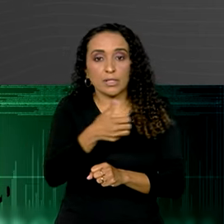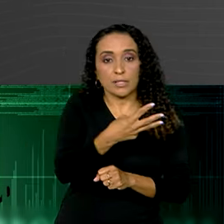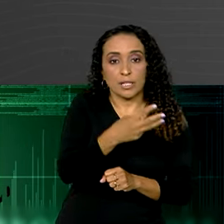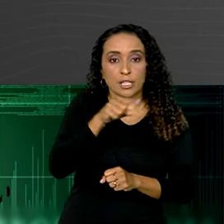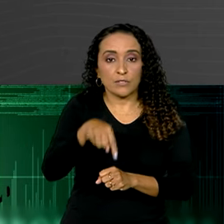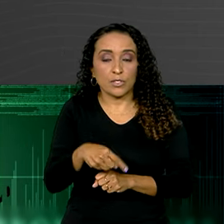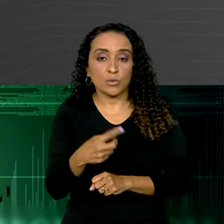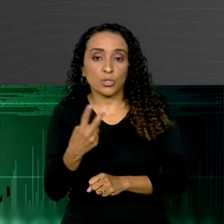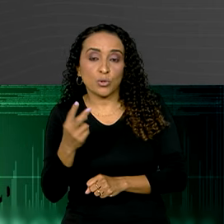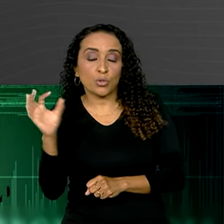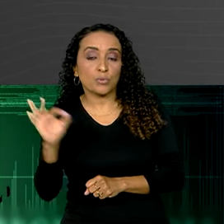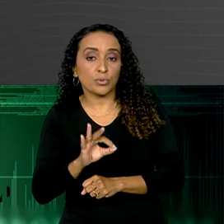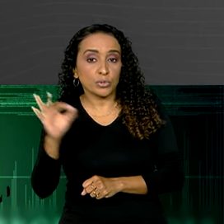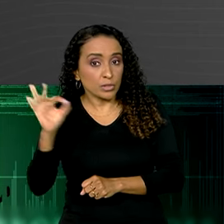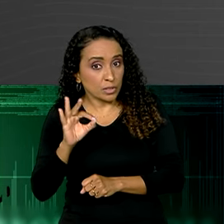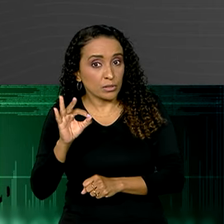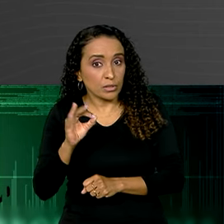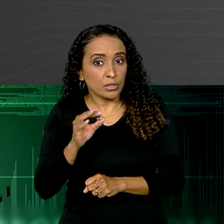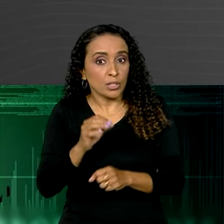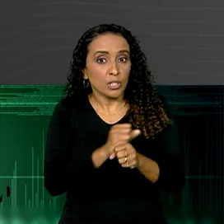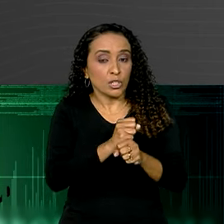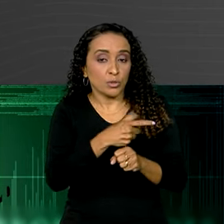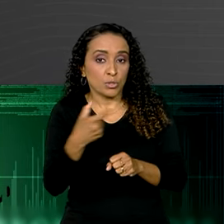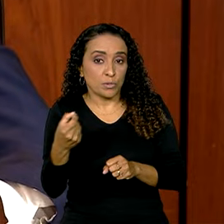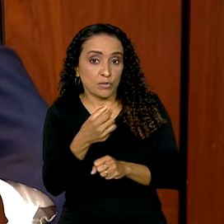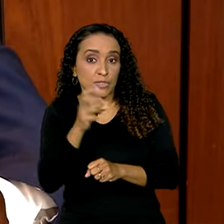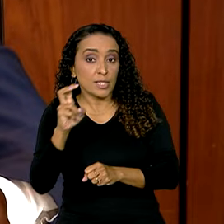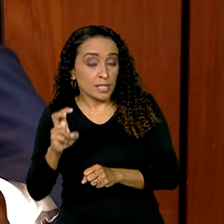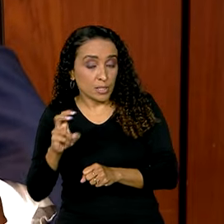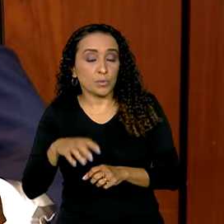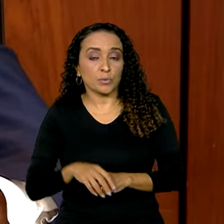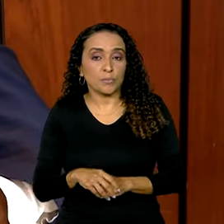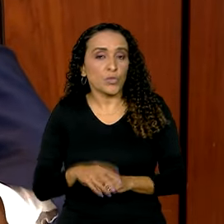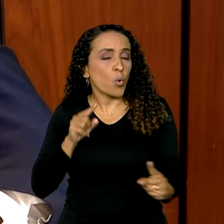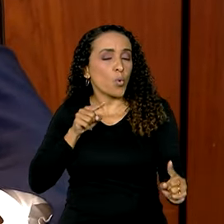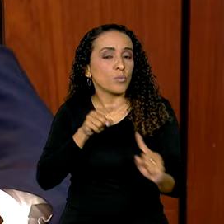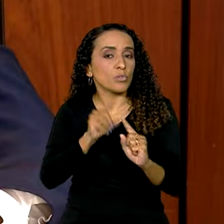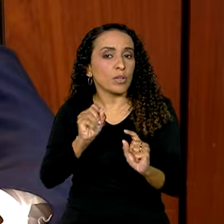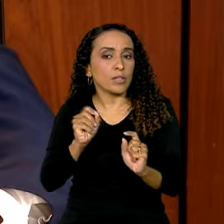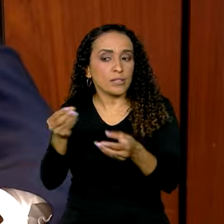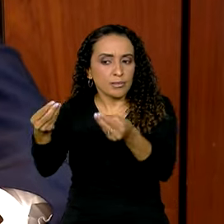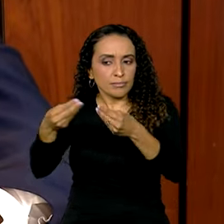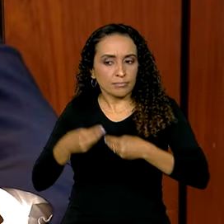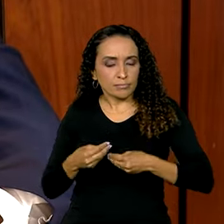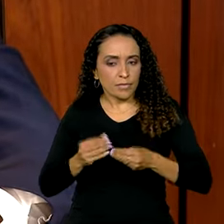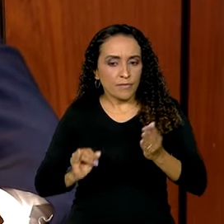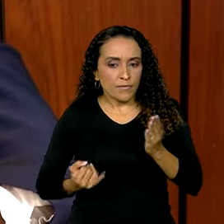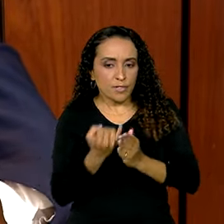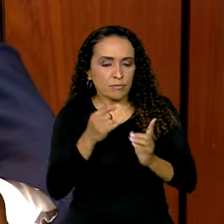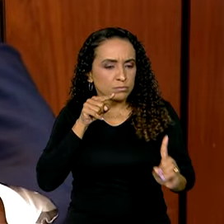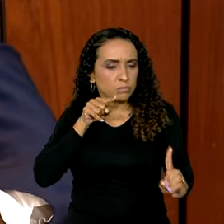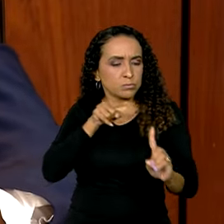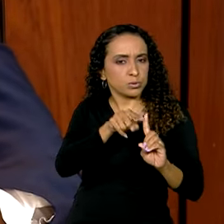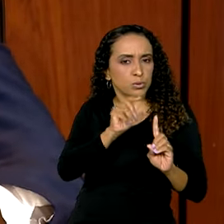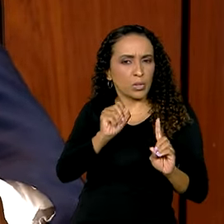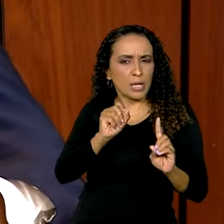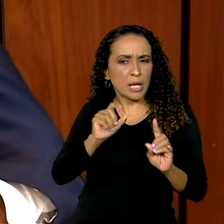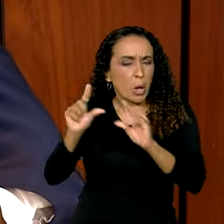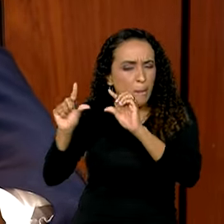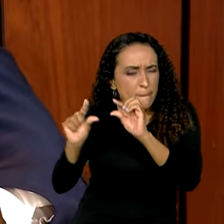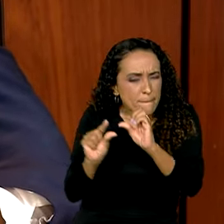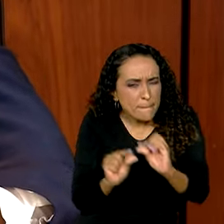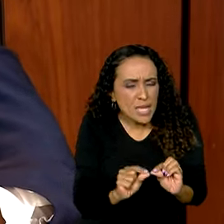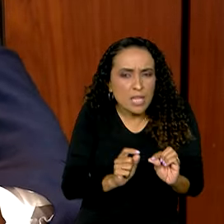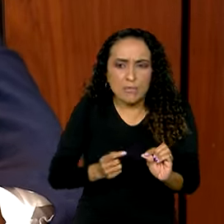,2% em 2025. O objetivo é trazer essa inflação para a meta com o mínimo, vamos dizer assim, de